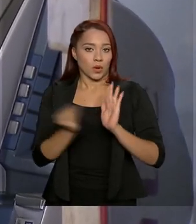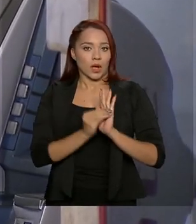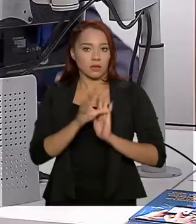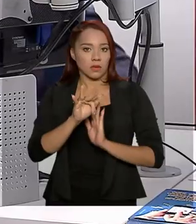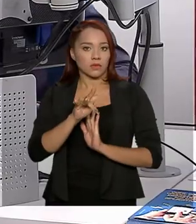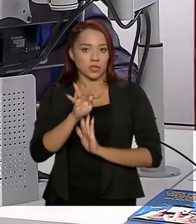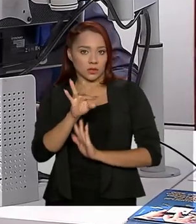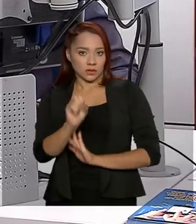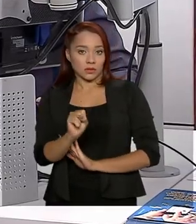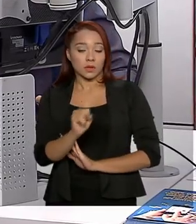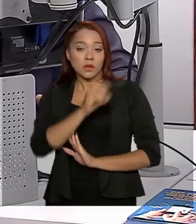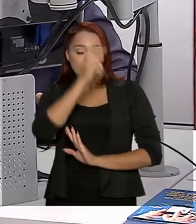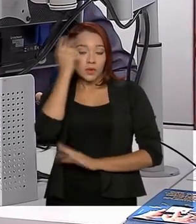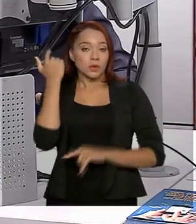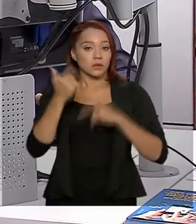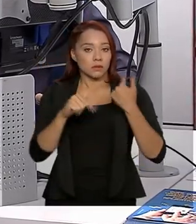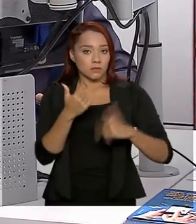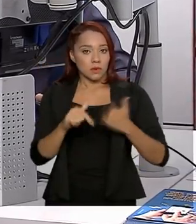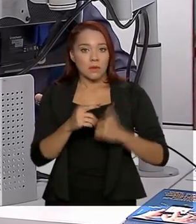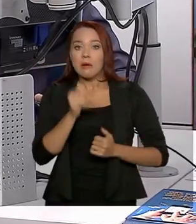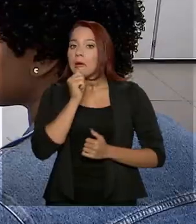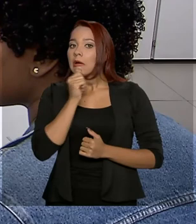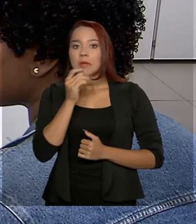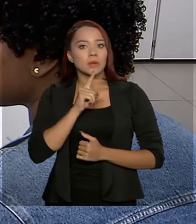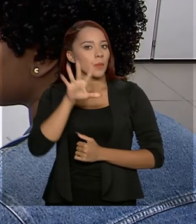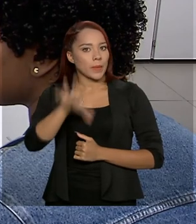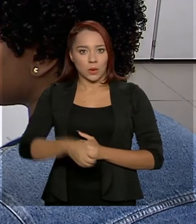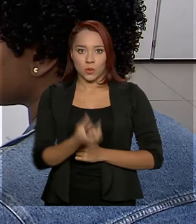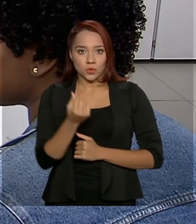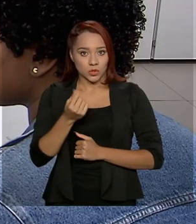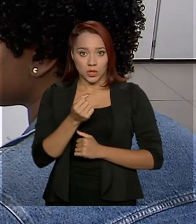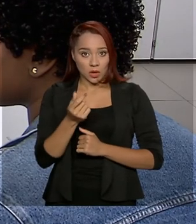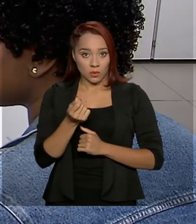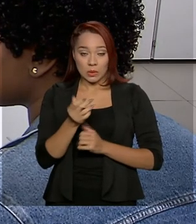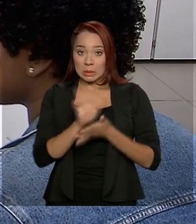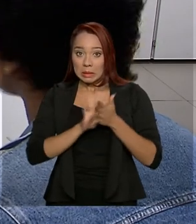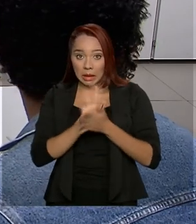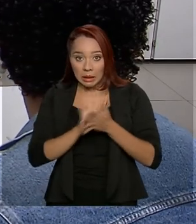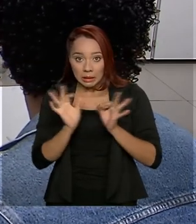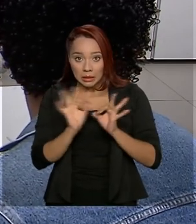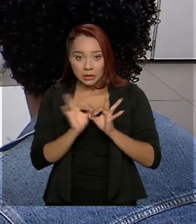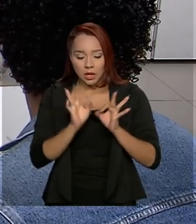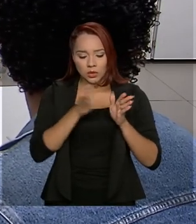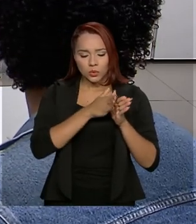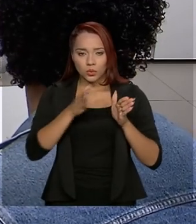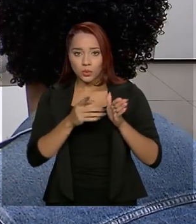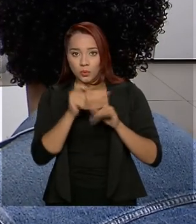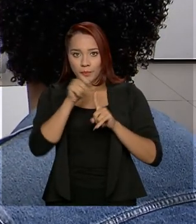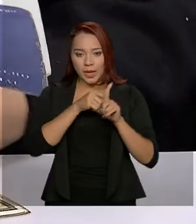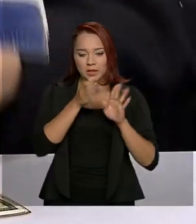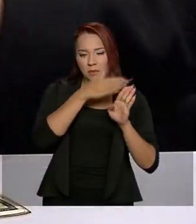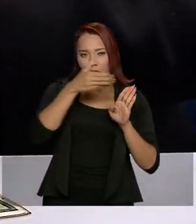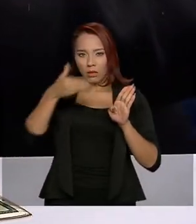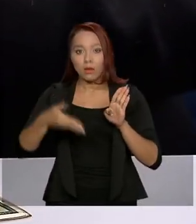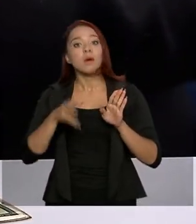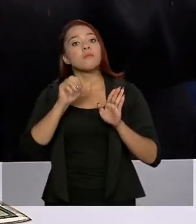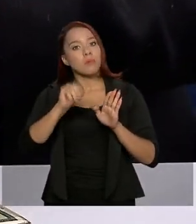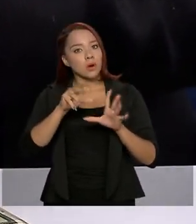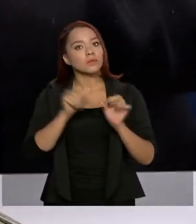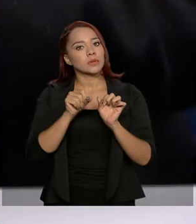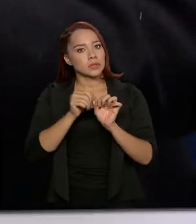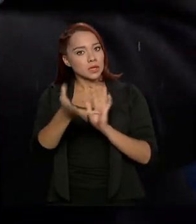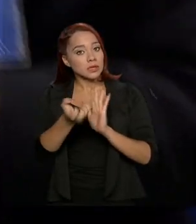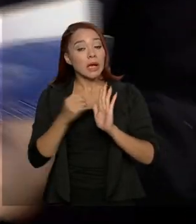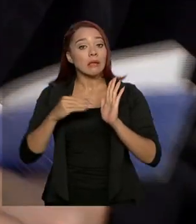garantia. O trabalhador que ainda não retirou o dinheiro nessa modalidade ao longo dos últimos meses poderá fazer o